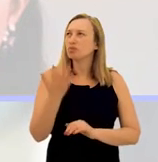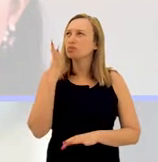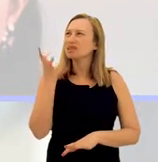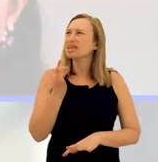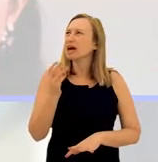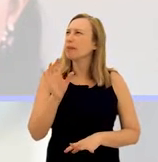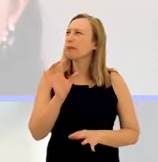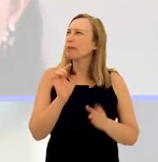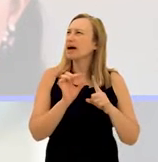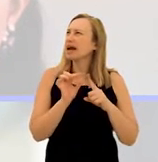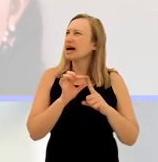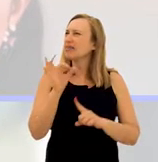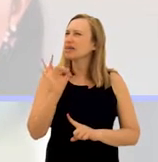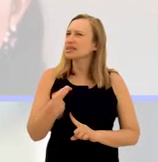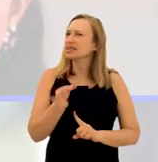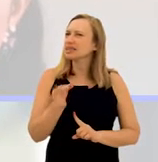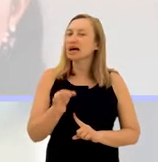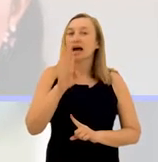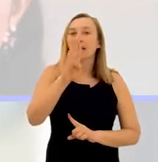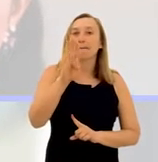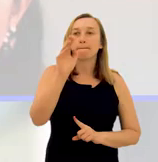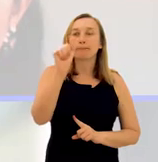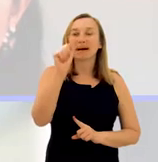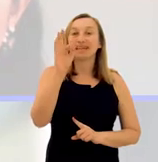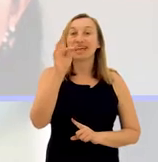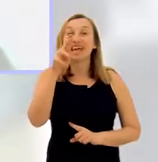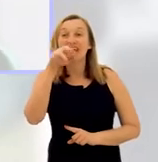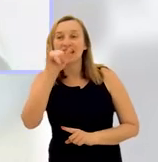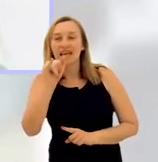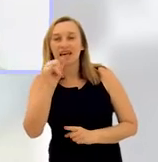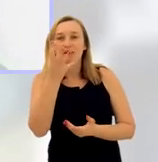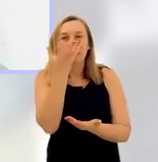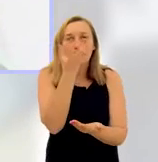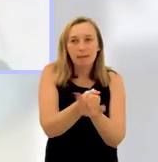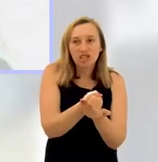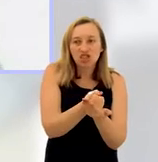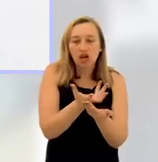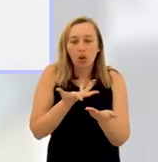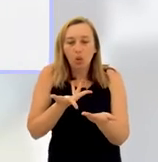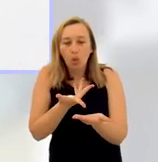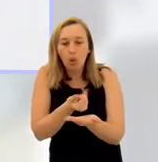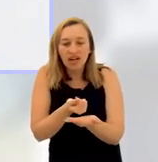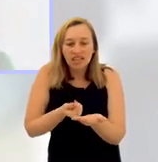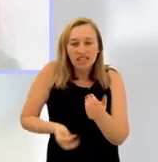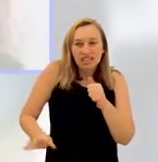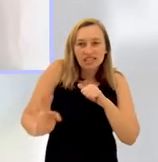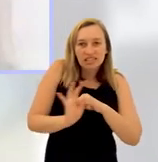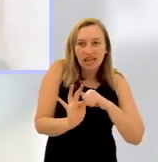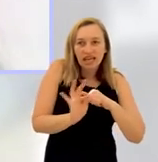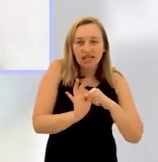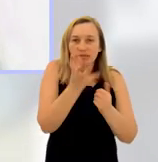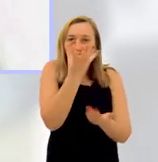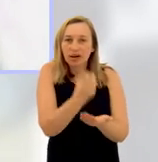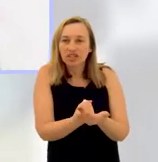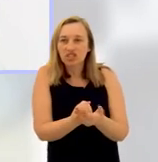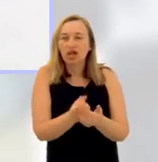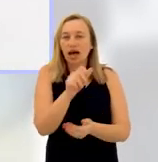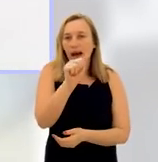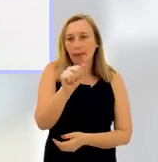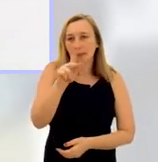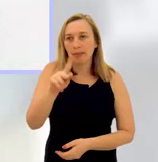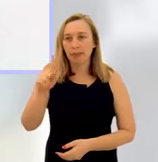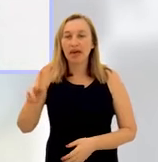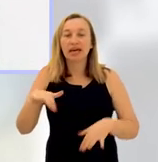como é que fala mesmo, bateria, né, para baixar, uma qualidade técnica para baixar